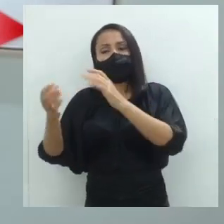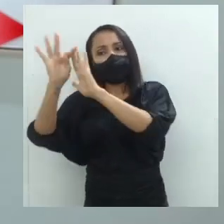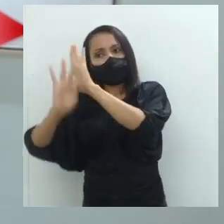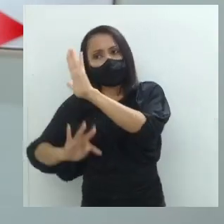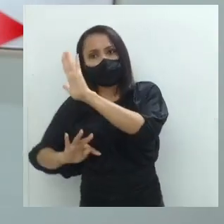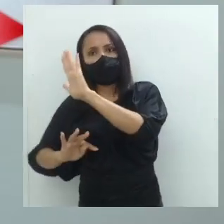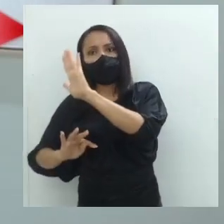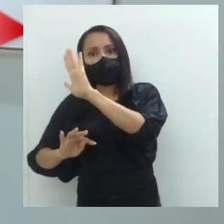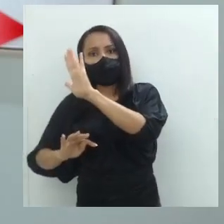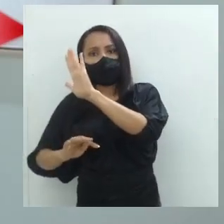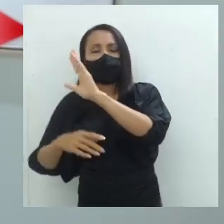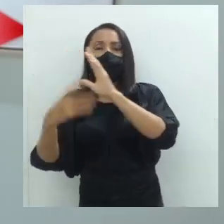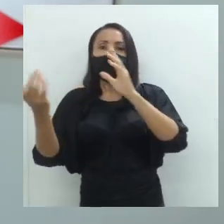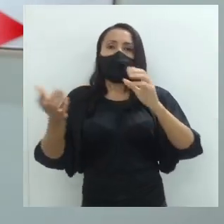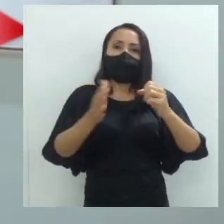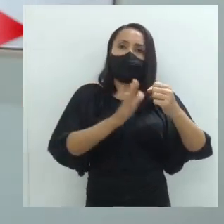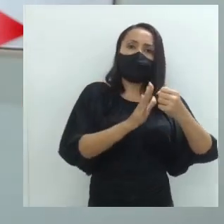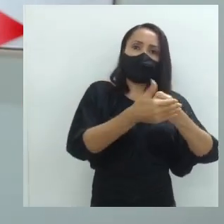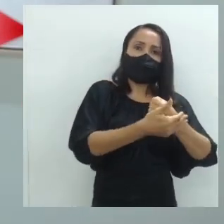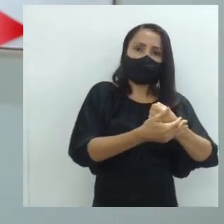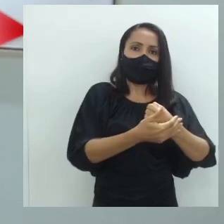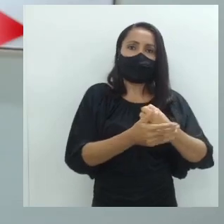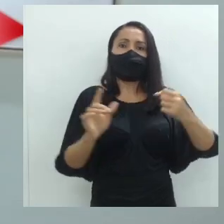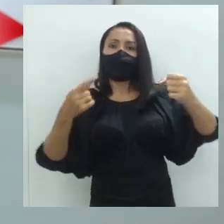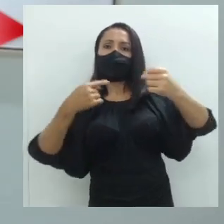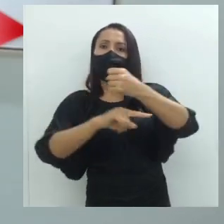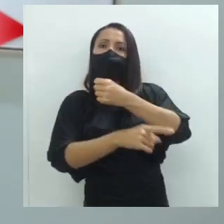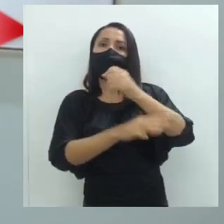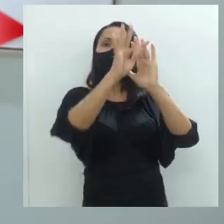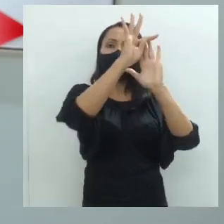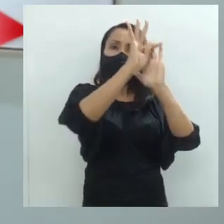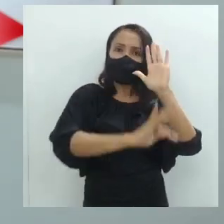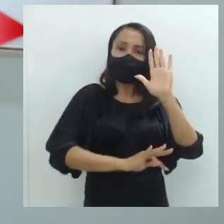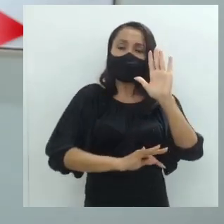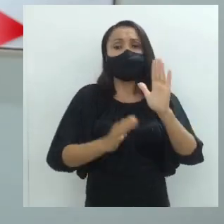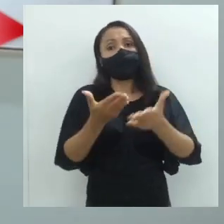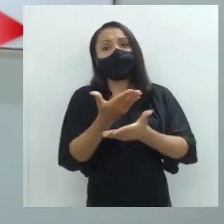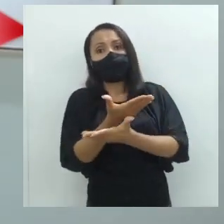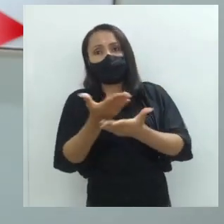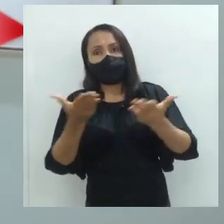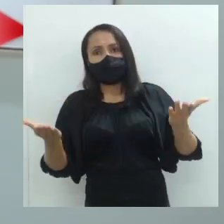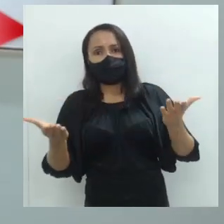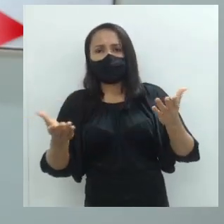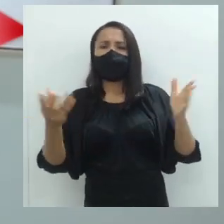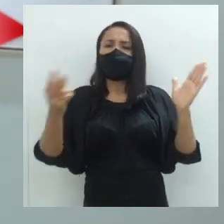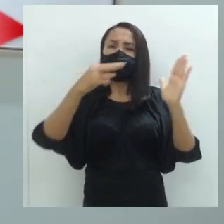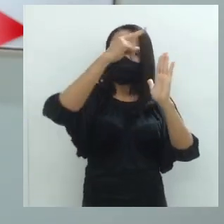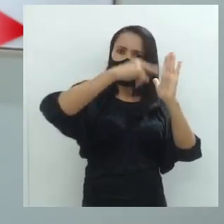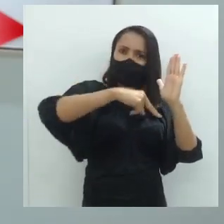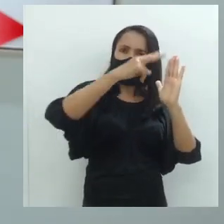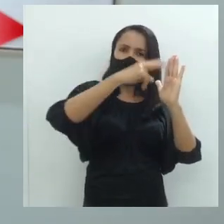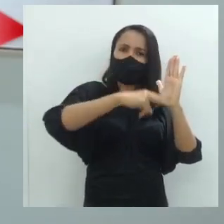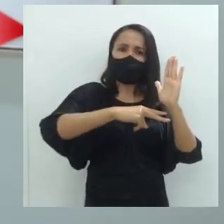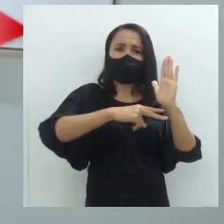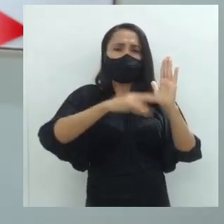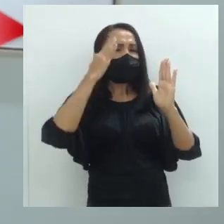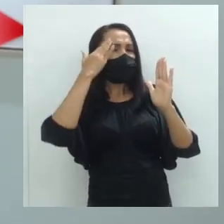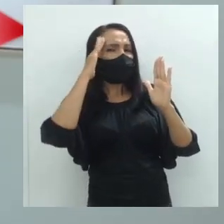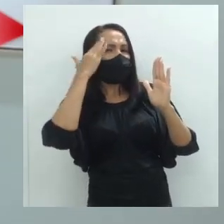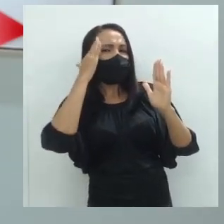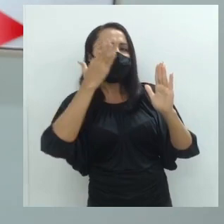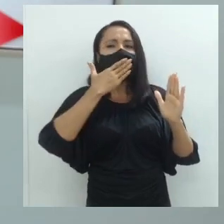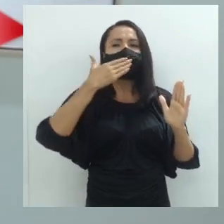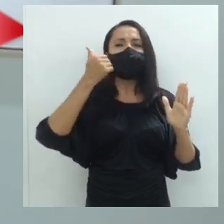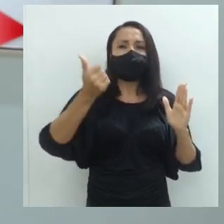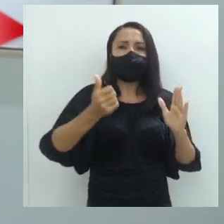posto. E o implícito na profundidade do texto. Então, torne-se um leitor que entenda melhor o